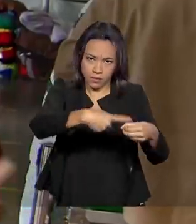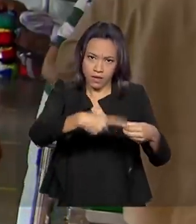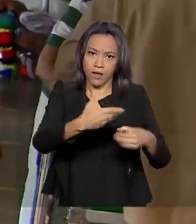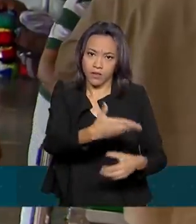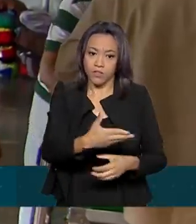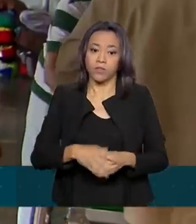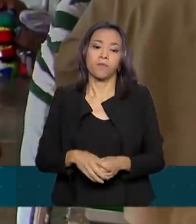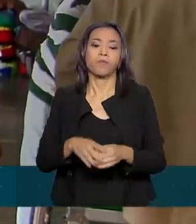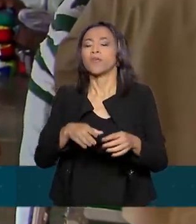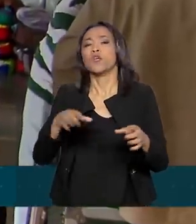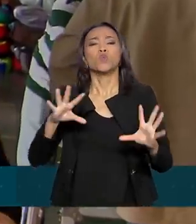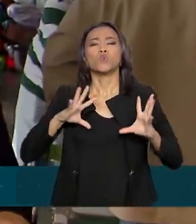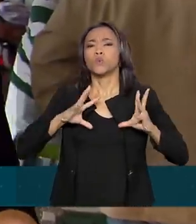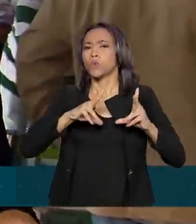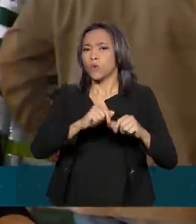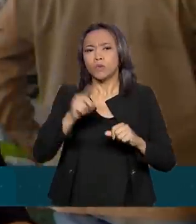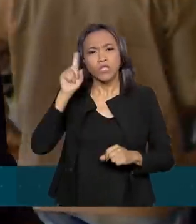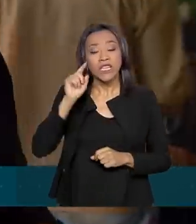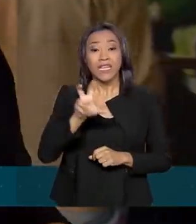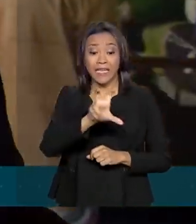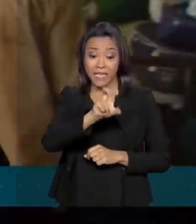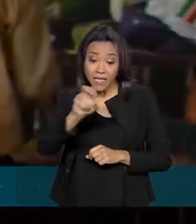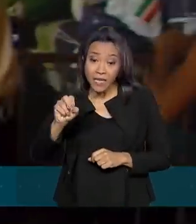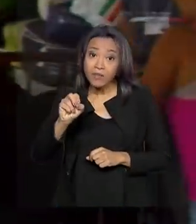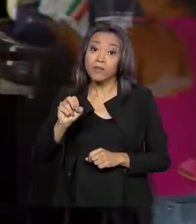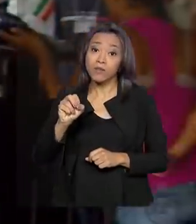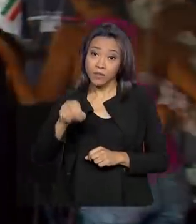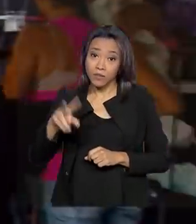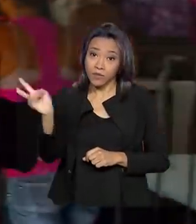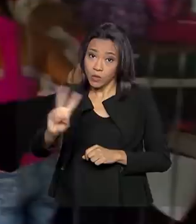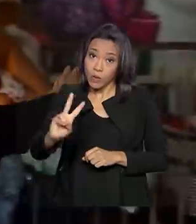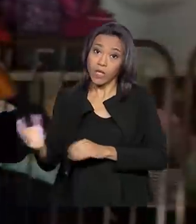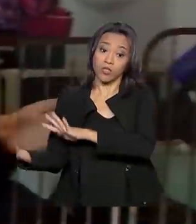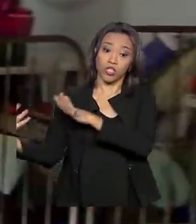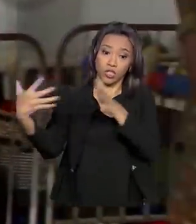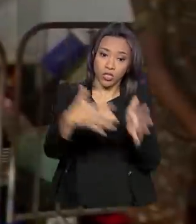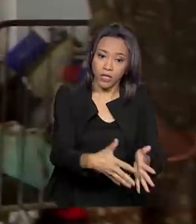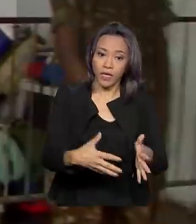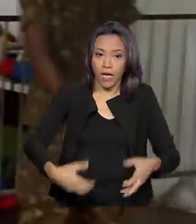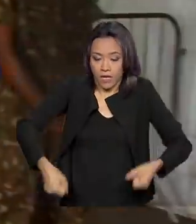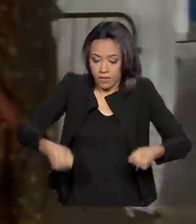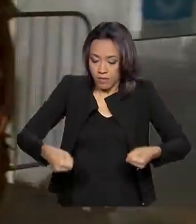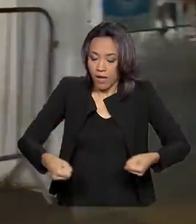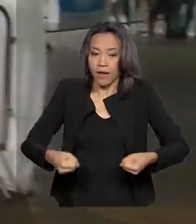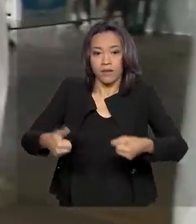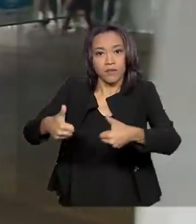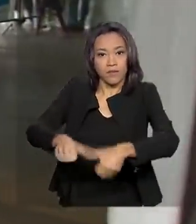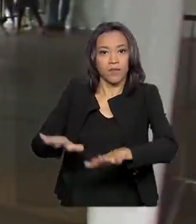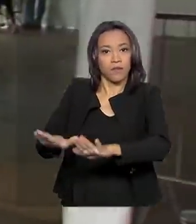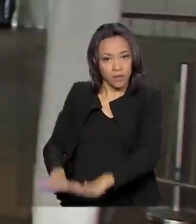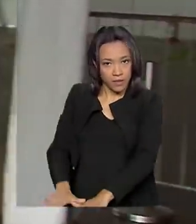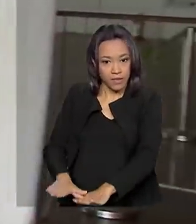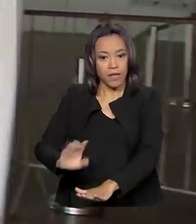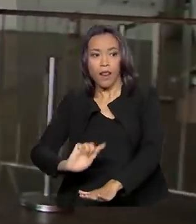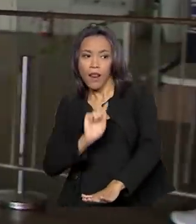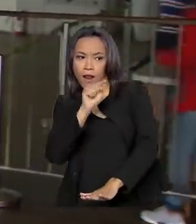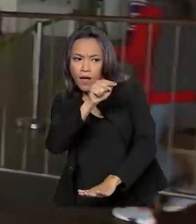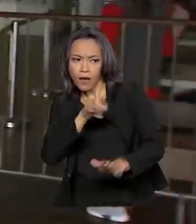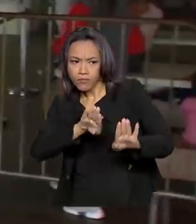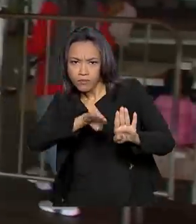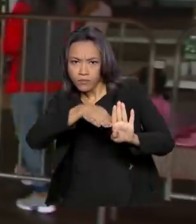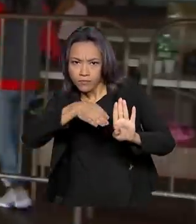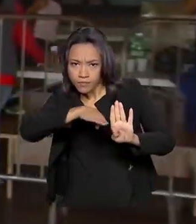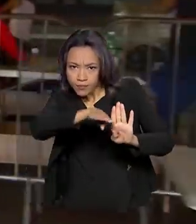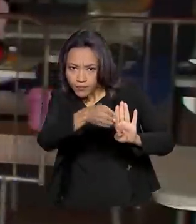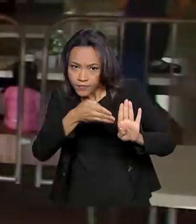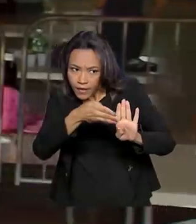cerca de 500 venezuelanos chegam ao Brasil por aqui. As malas têm de ficar na recepção. Lá dentro, os serviços da